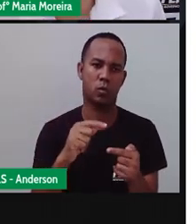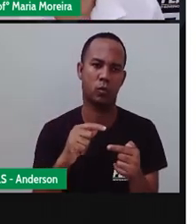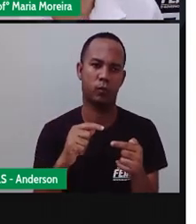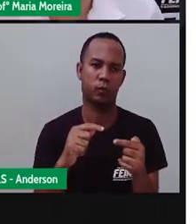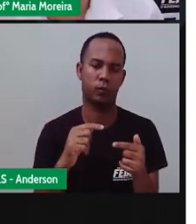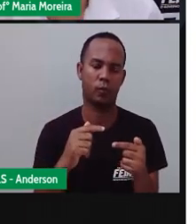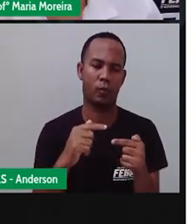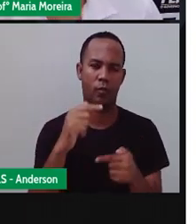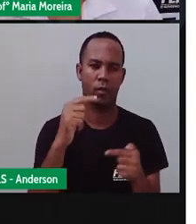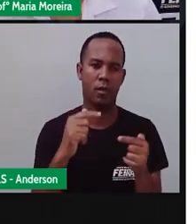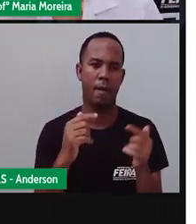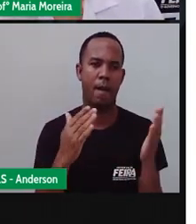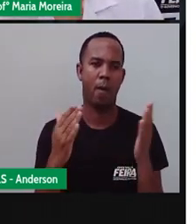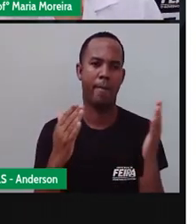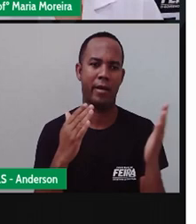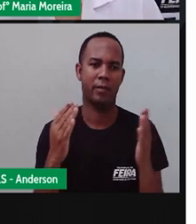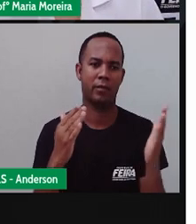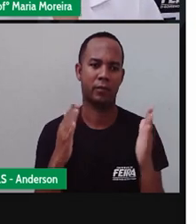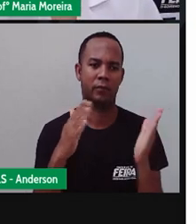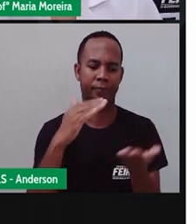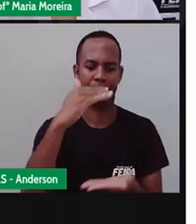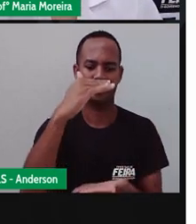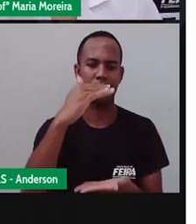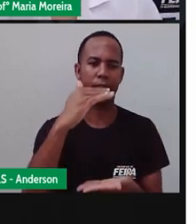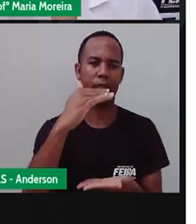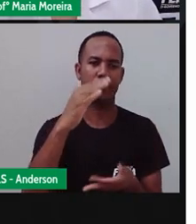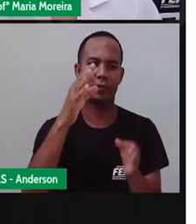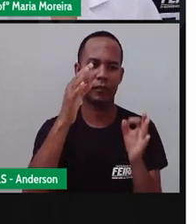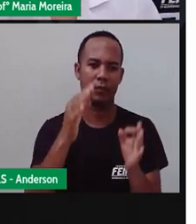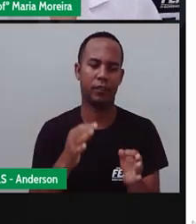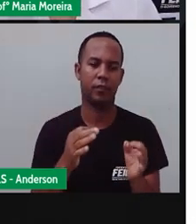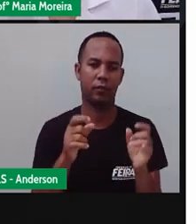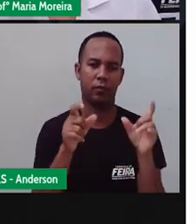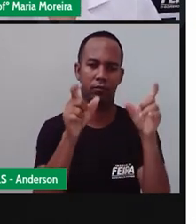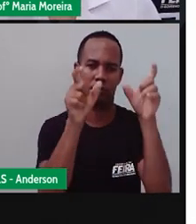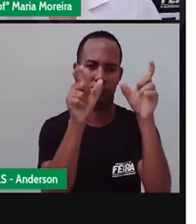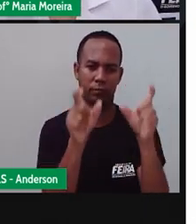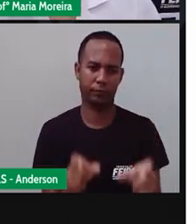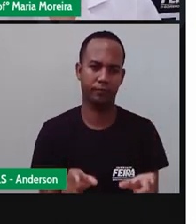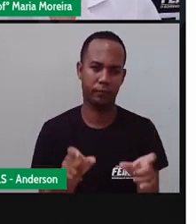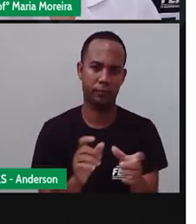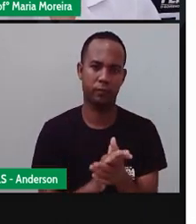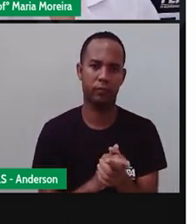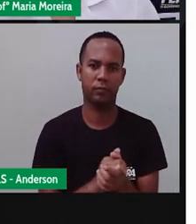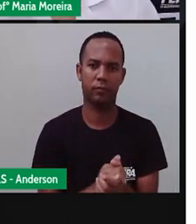A minha proporção. E aí eu não vou ter erro na minha representação do mapa.